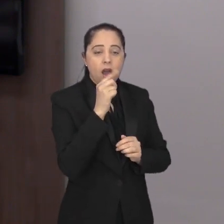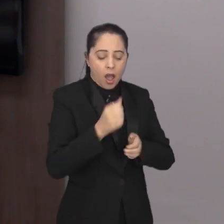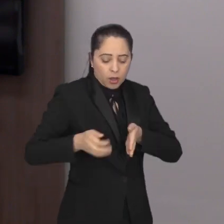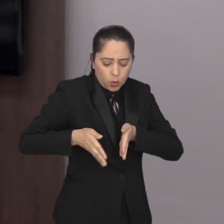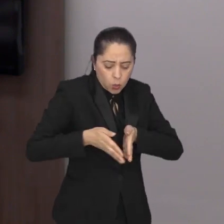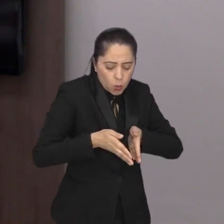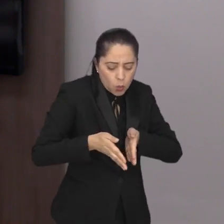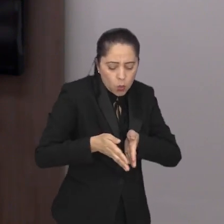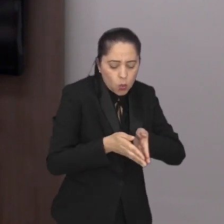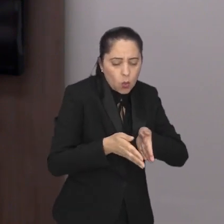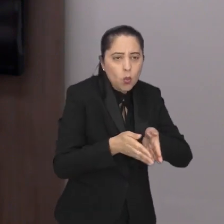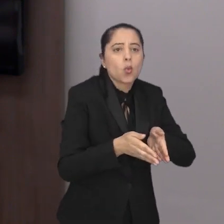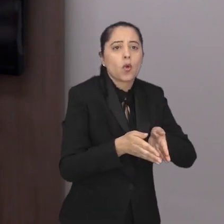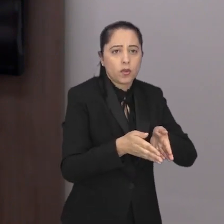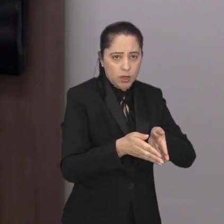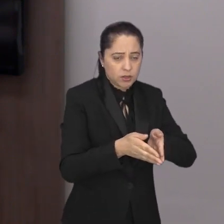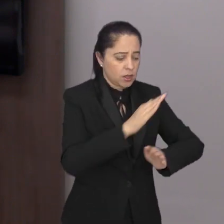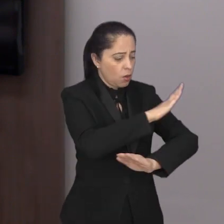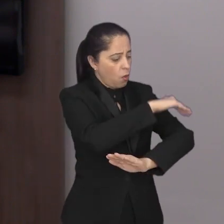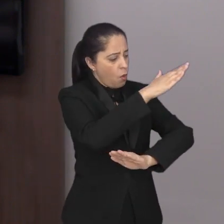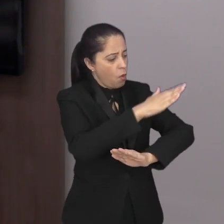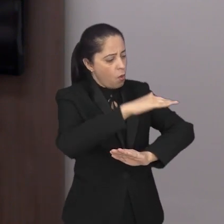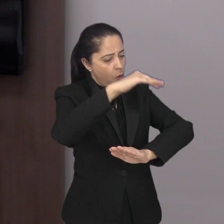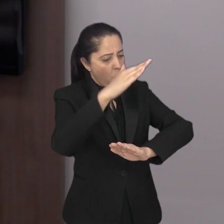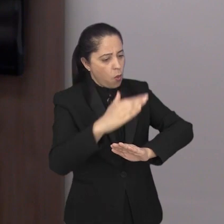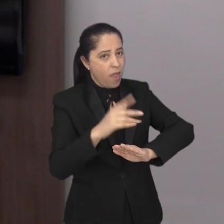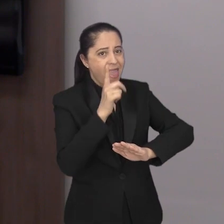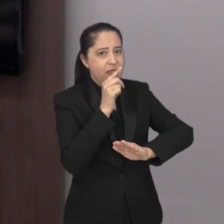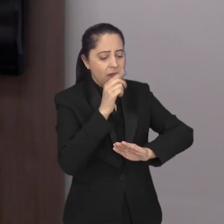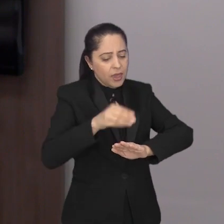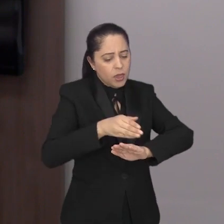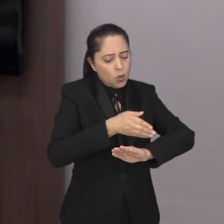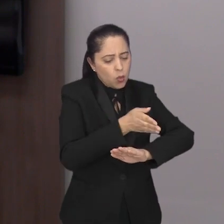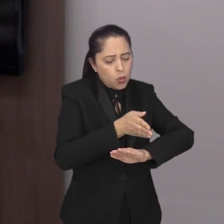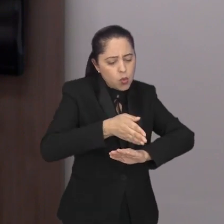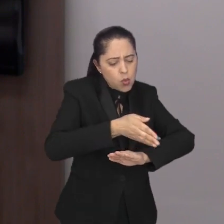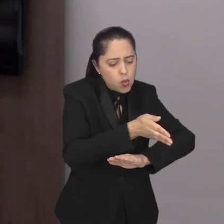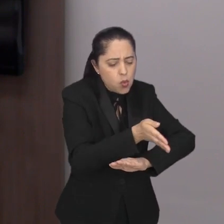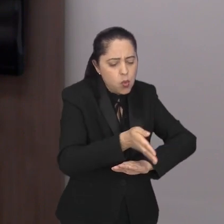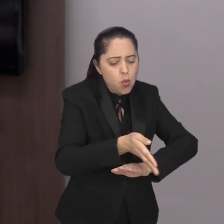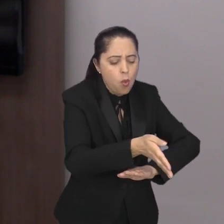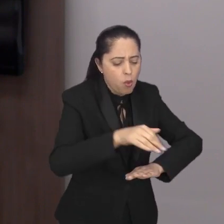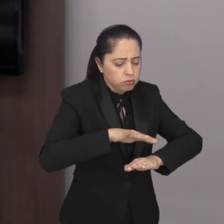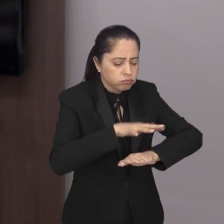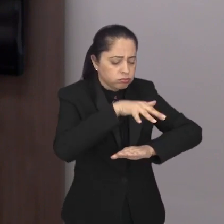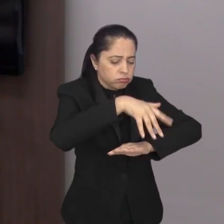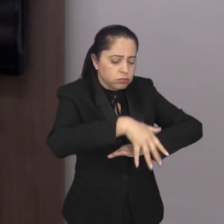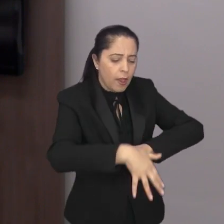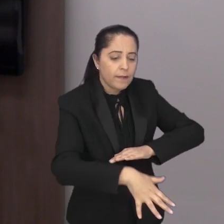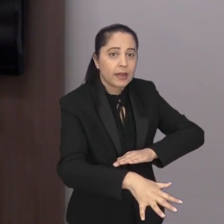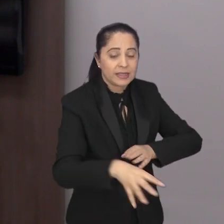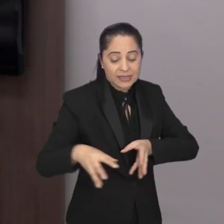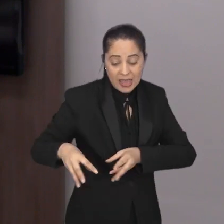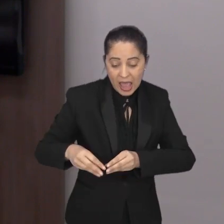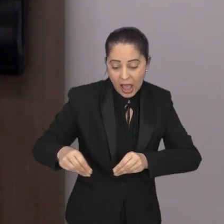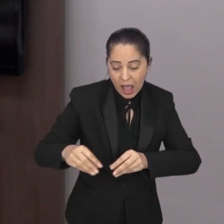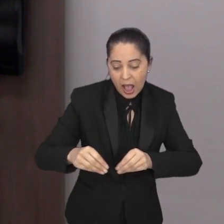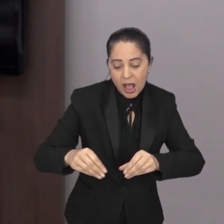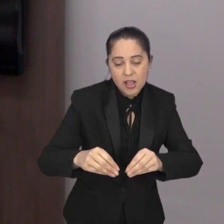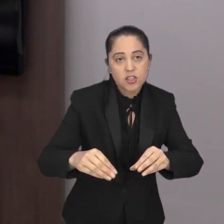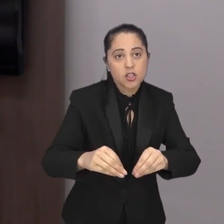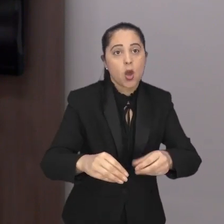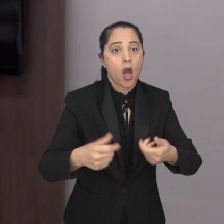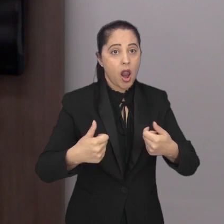flora. Isso acontece em locais de baixa declividade ou em condições onde os solos têm características